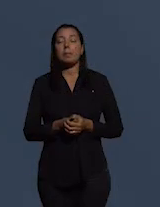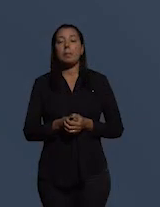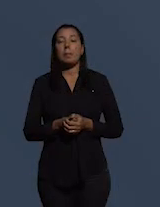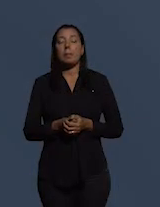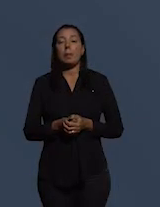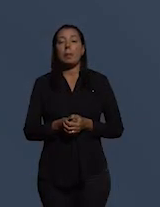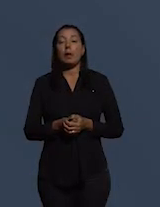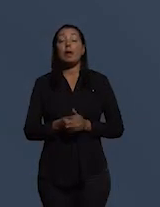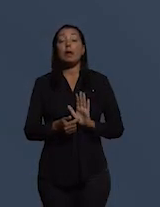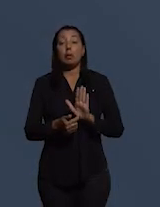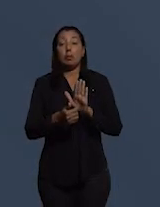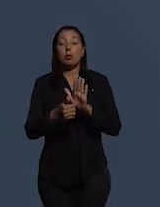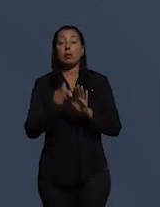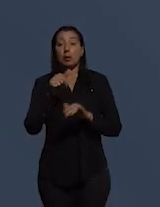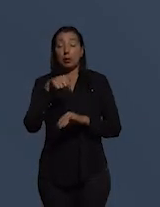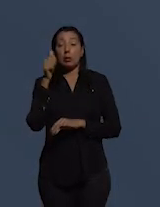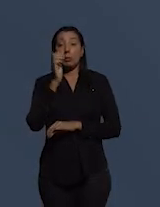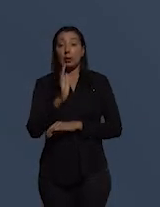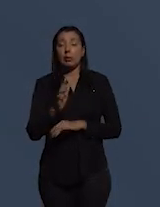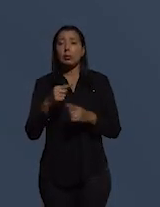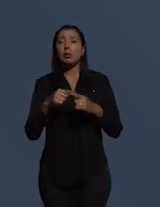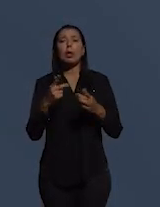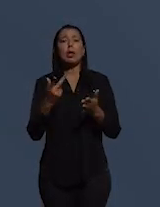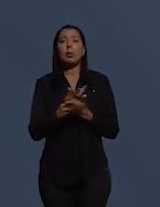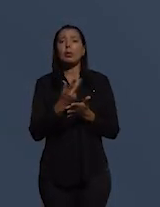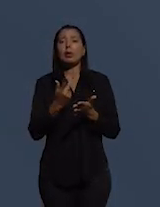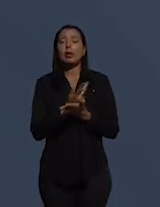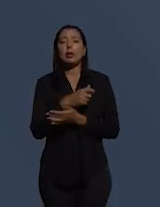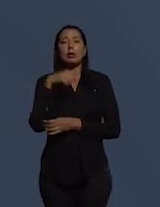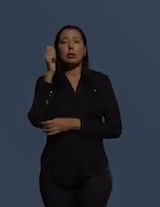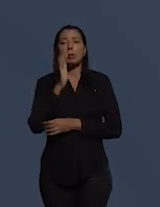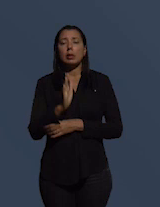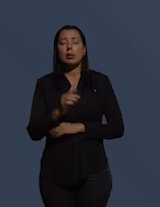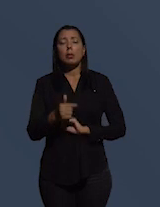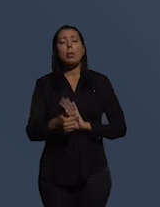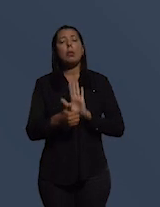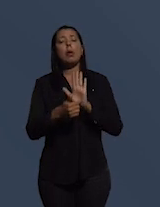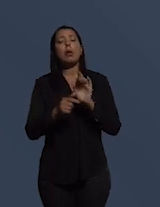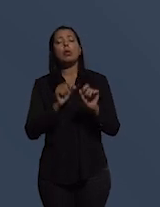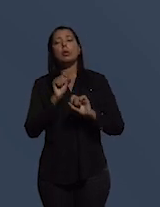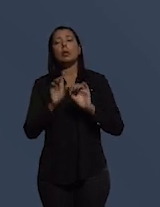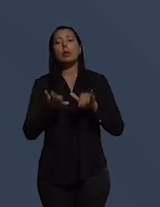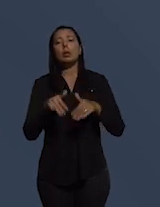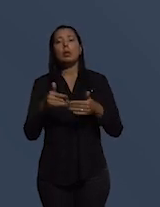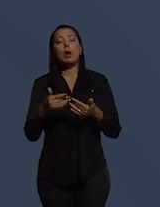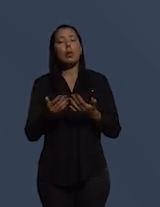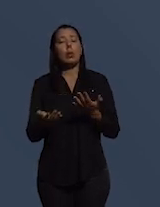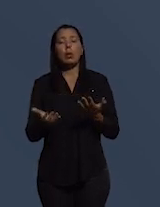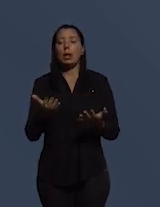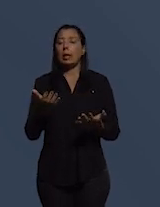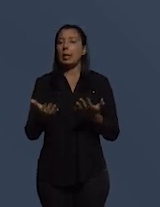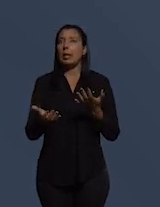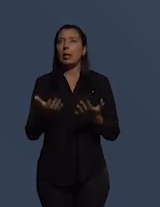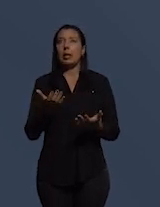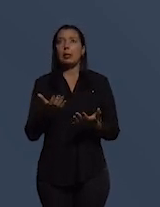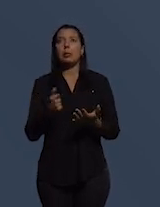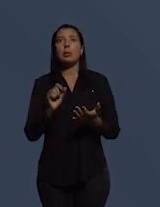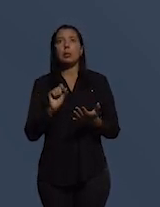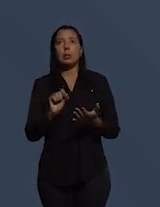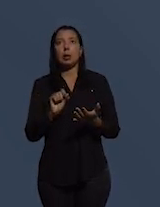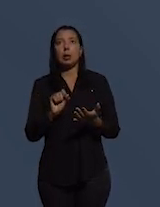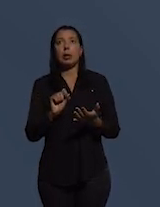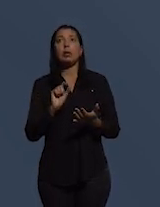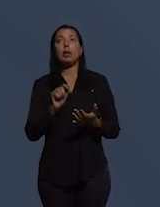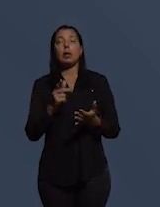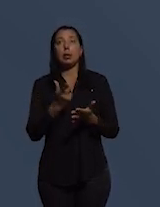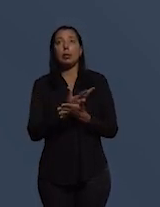e eu mostro o caso do Brasil o que está acontecendo no Brasil mostra qual é o equilíbrio nessa equação o que